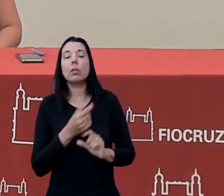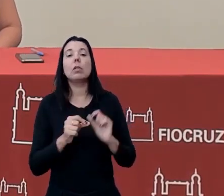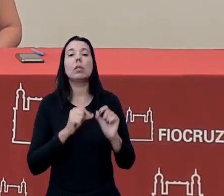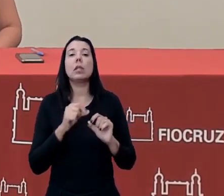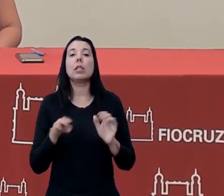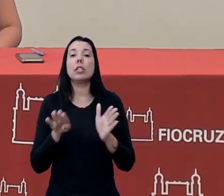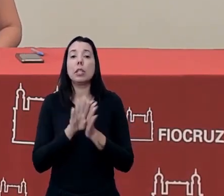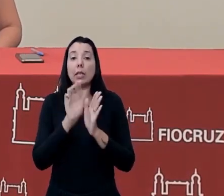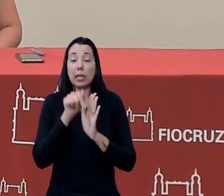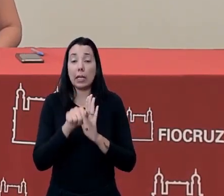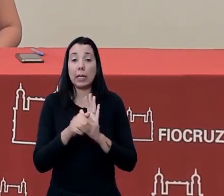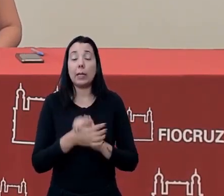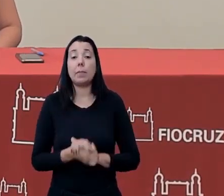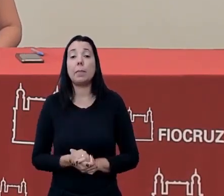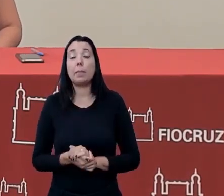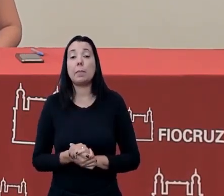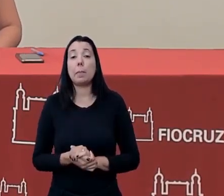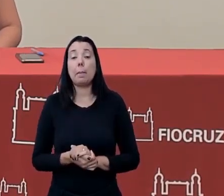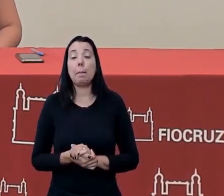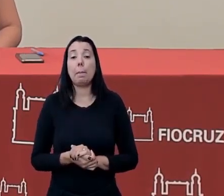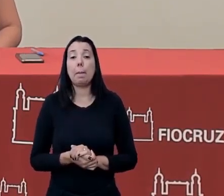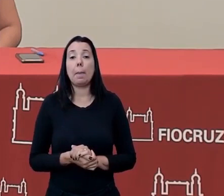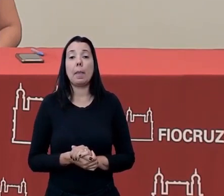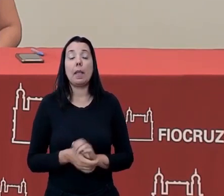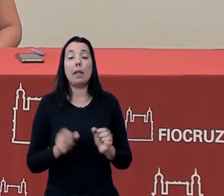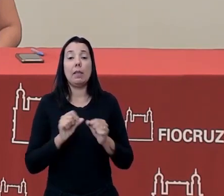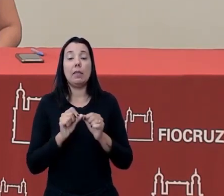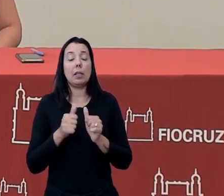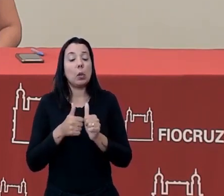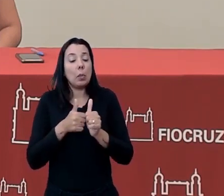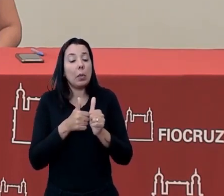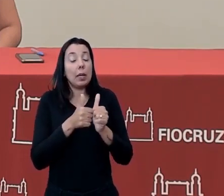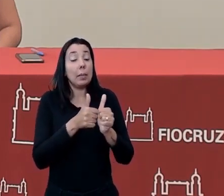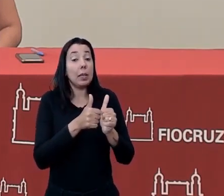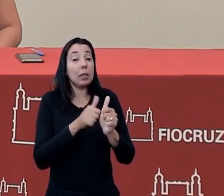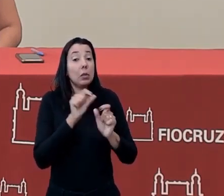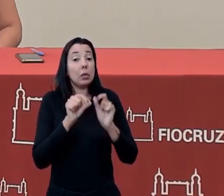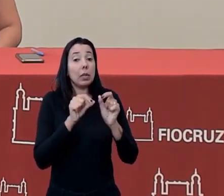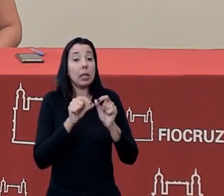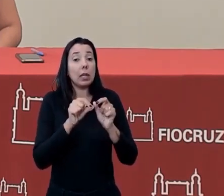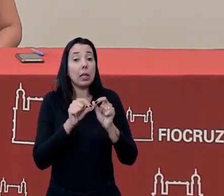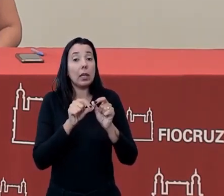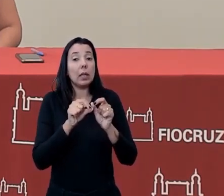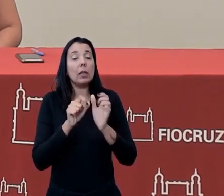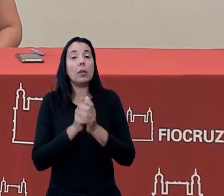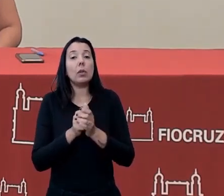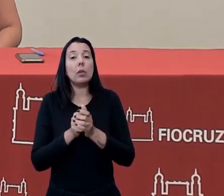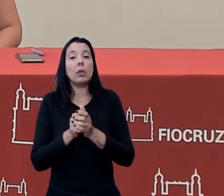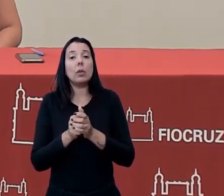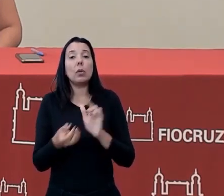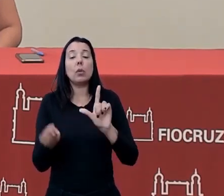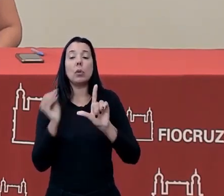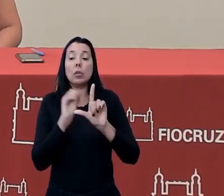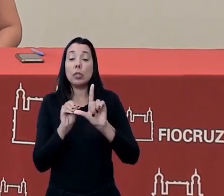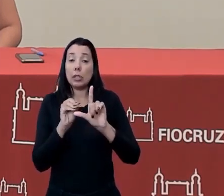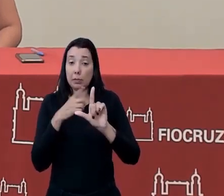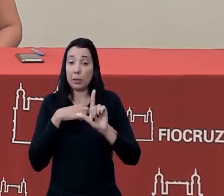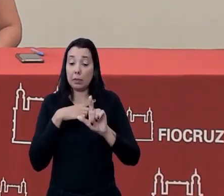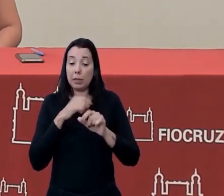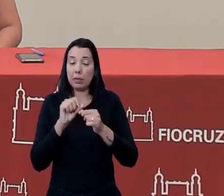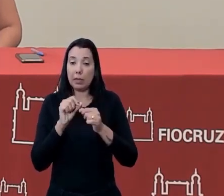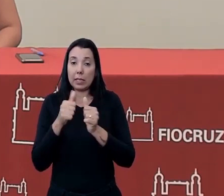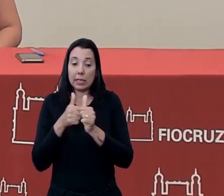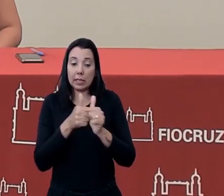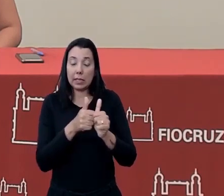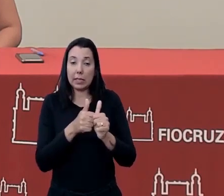chegar aqui e fez o acompanhamento no chat para mim que é a Gisele a